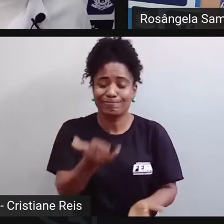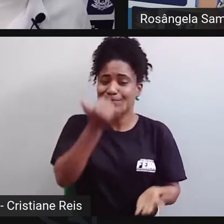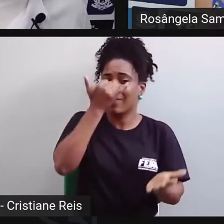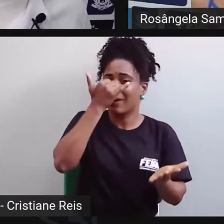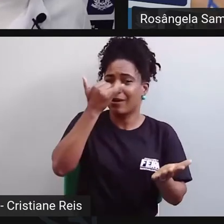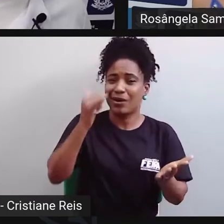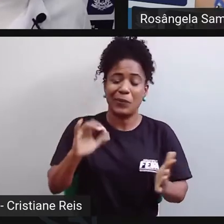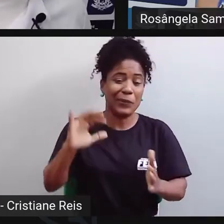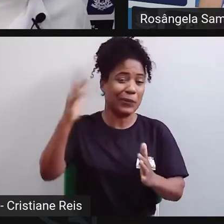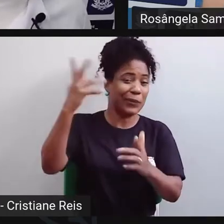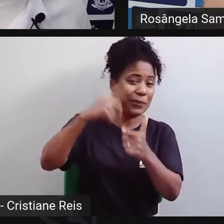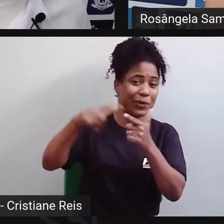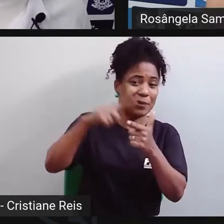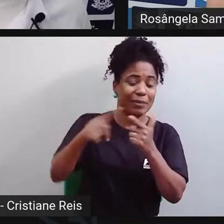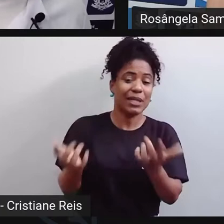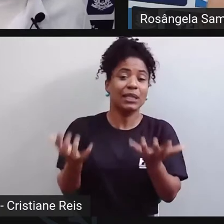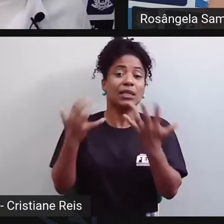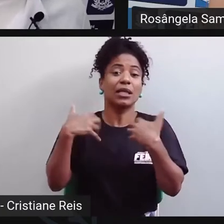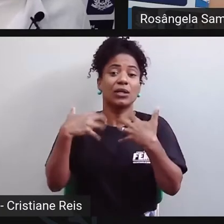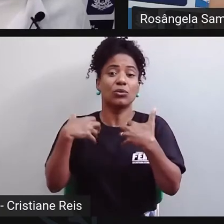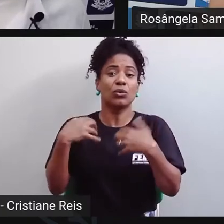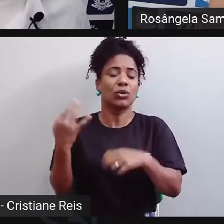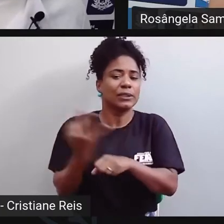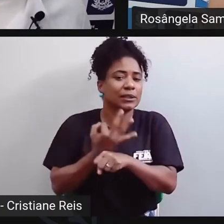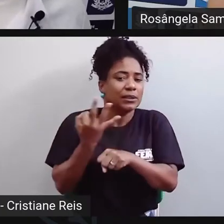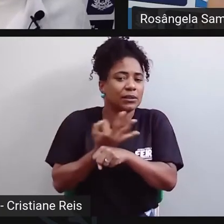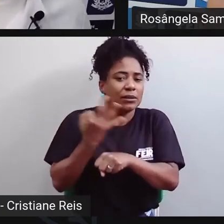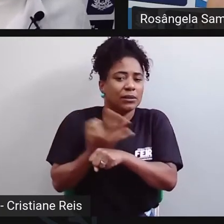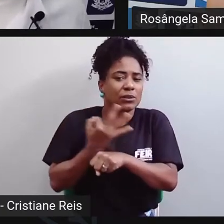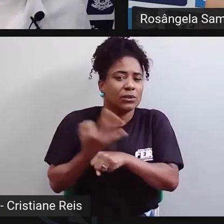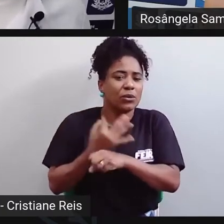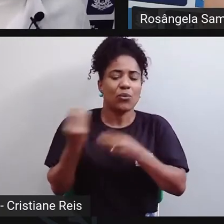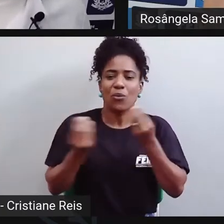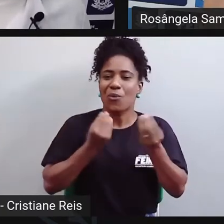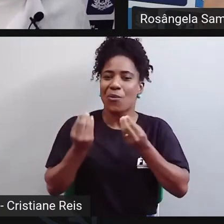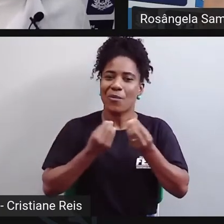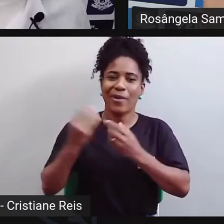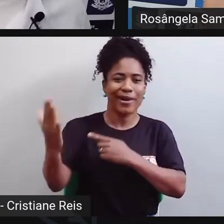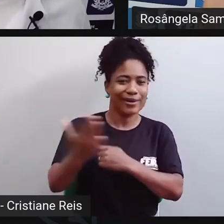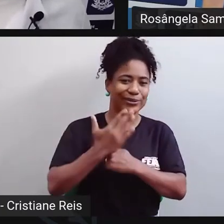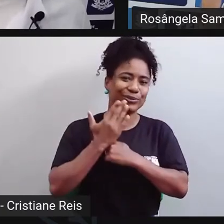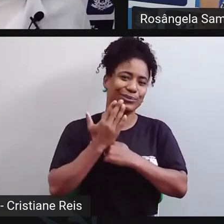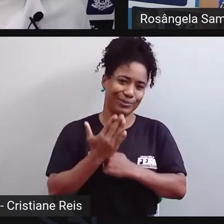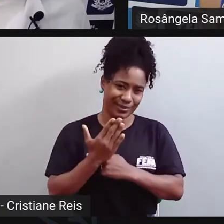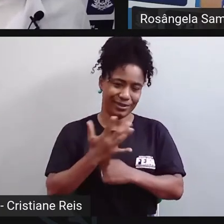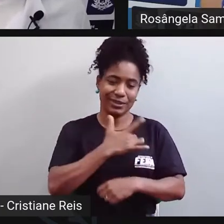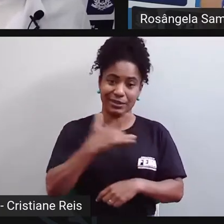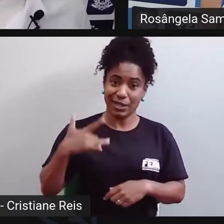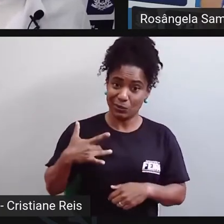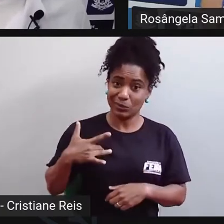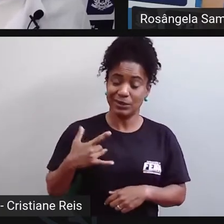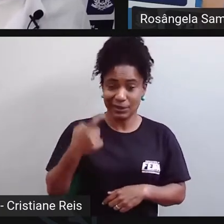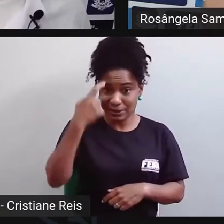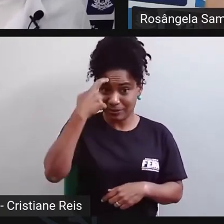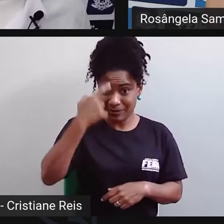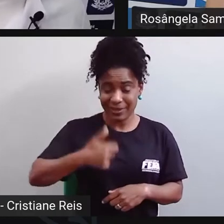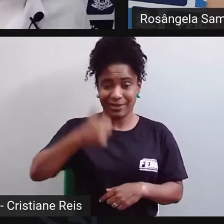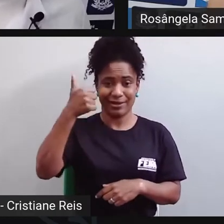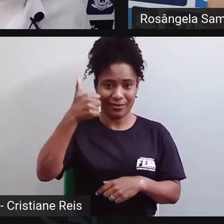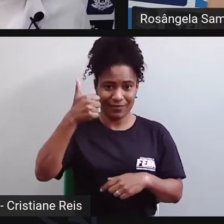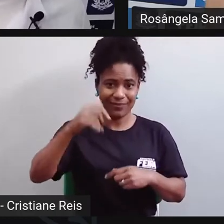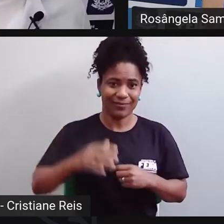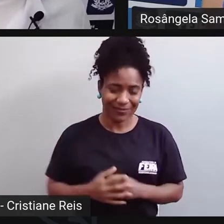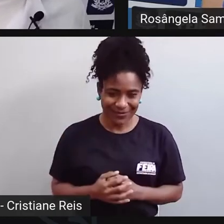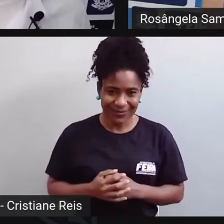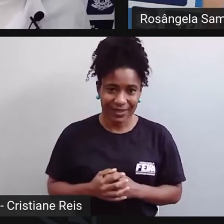vai reagir emocionalmente a essas questões é que vai nos dar uma saúde mental. Então, a gente tem que